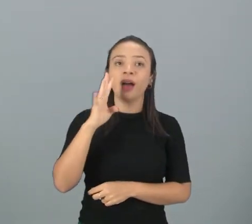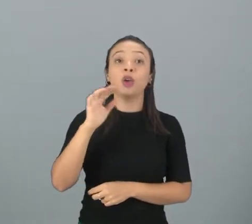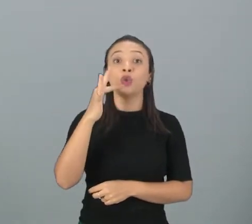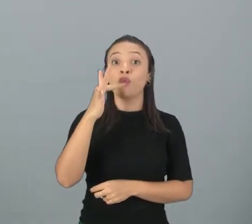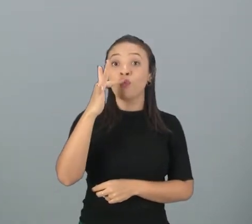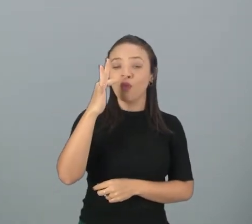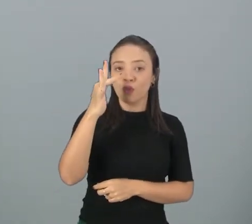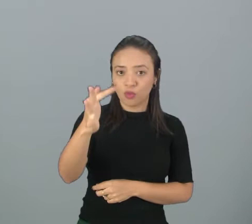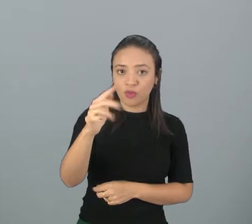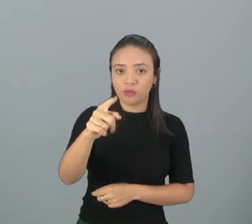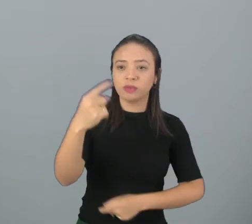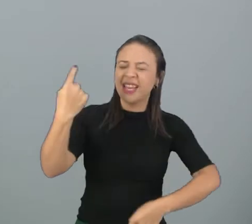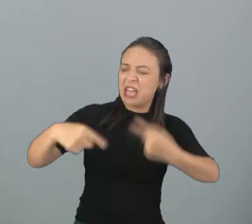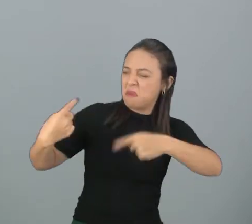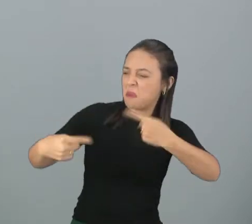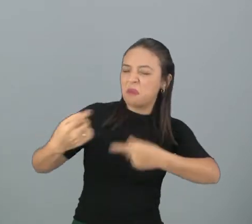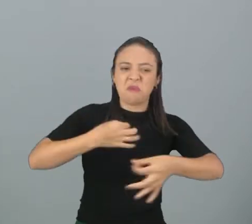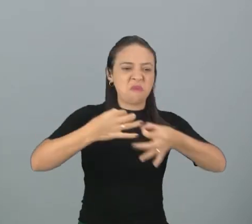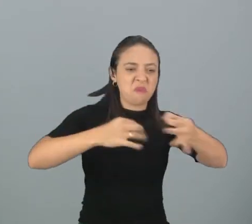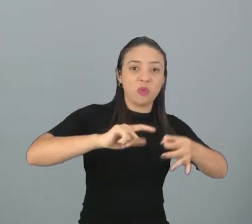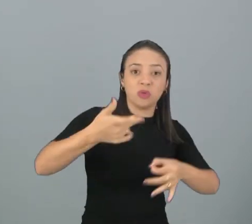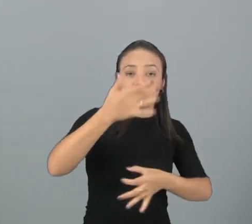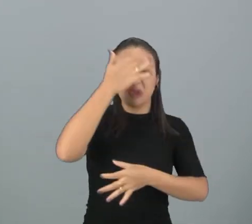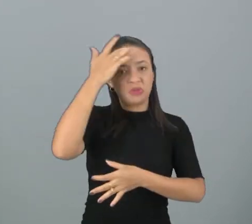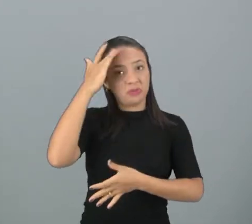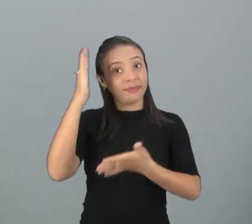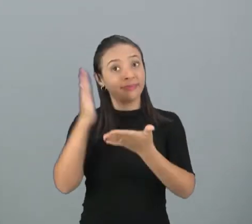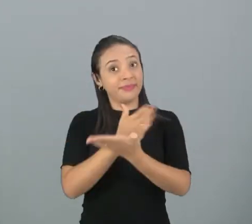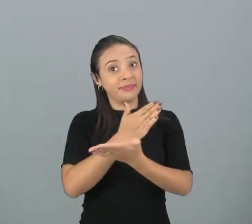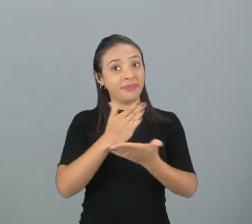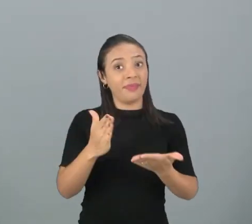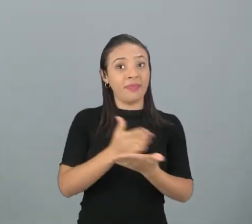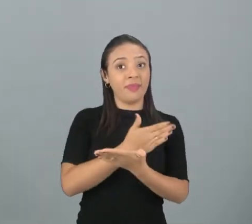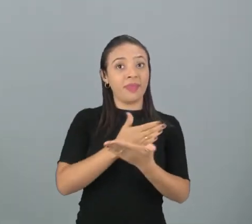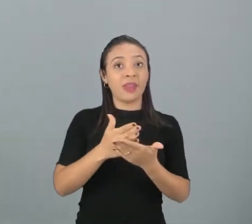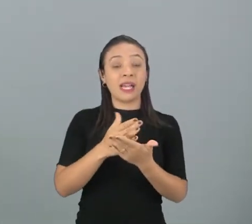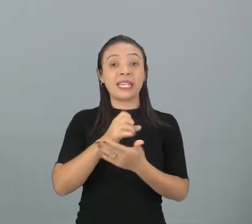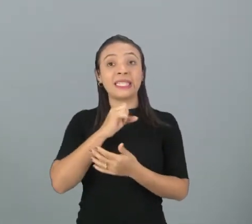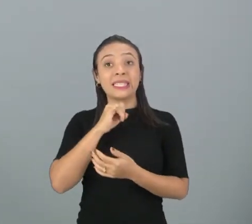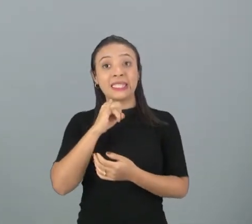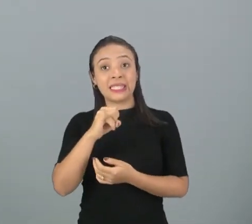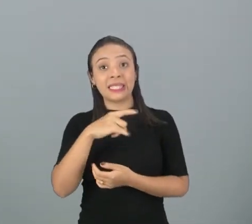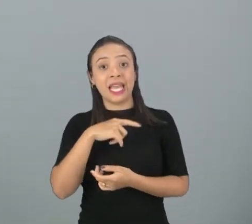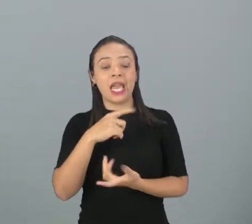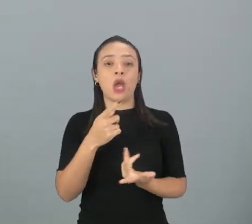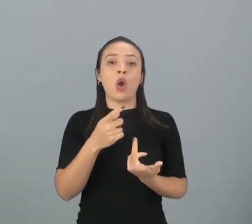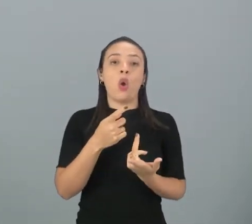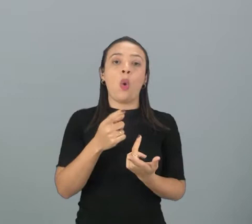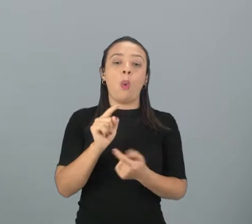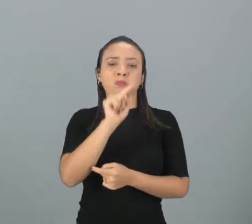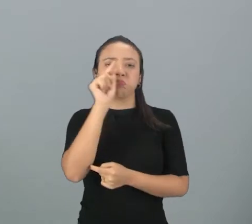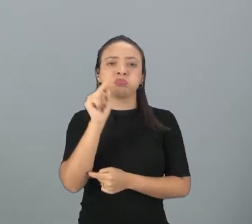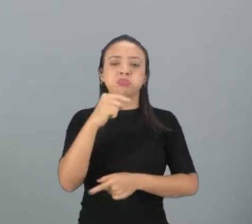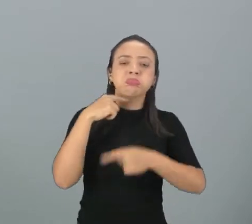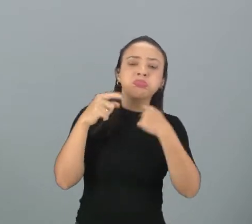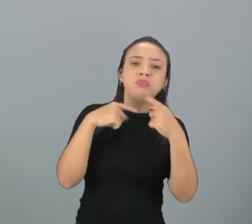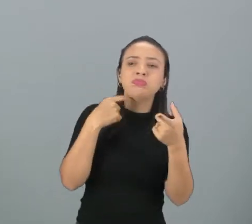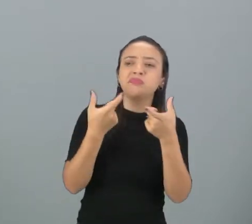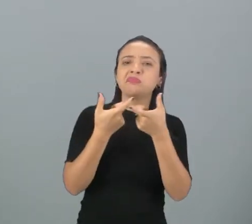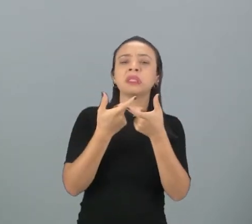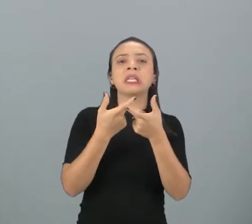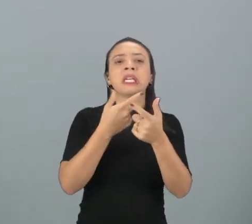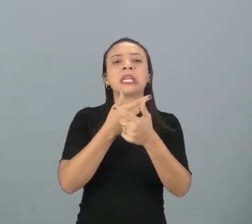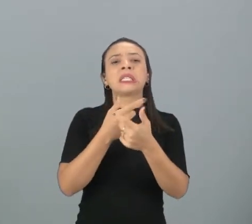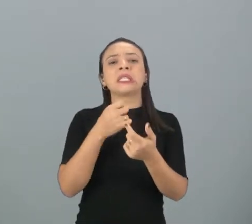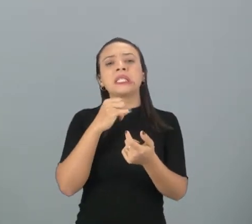futuro quando você estiver debatendo com alguém, geralmente quando você trata de questões mais amplas, discutindo acerca de